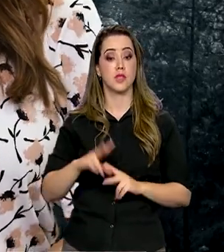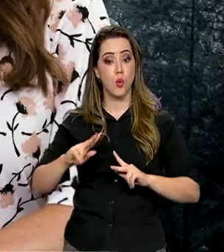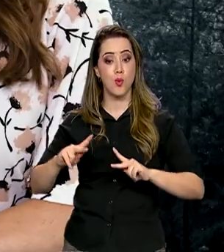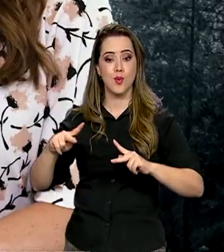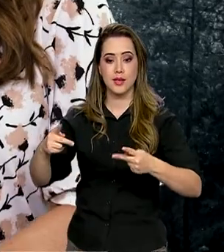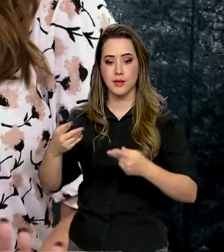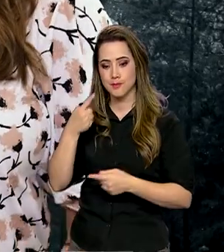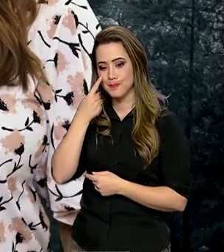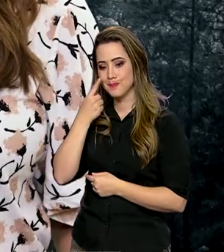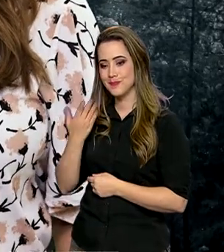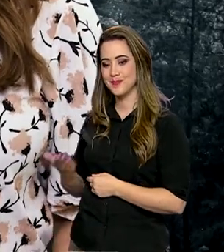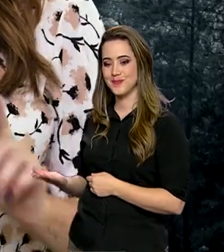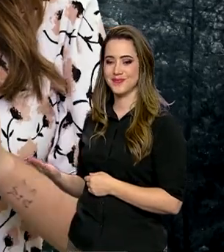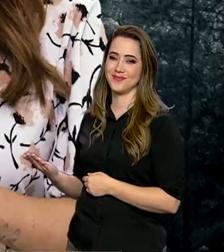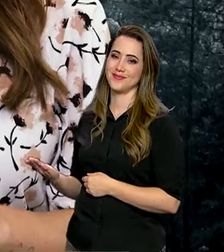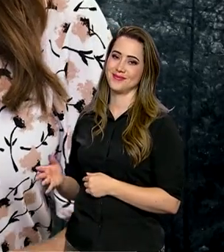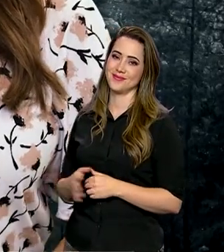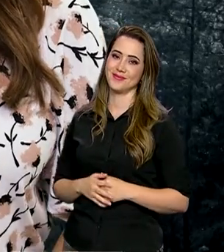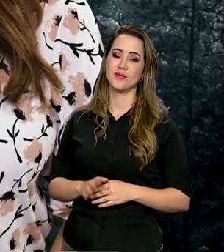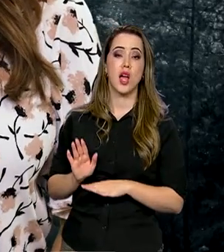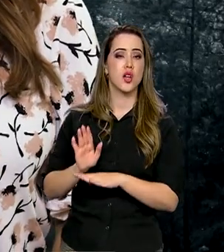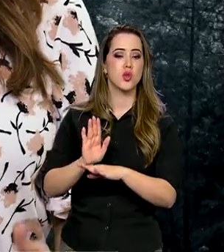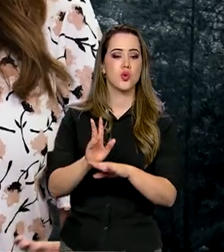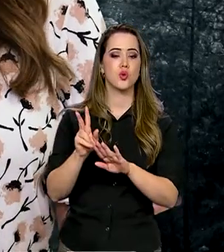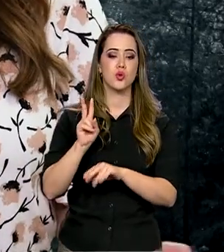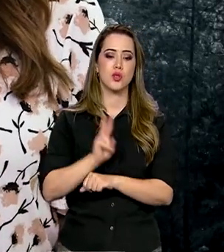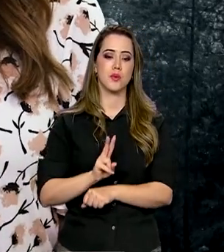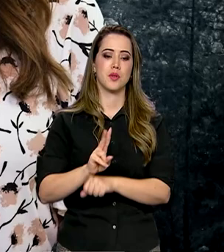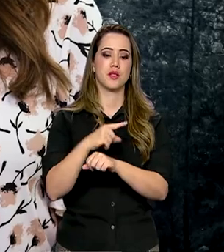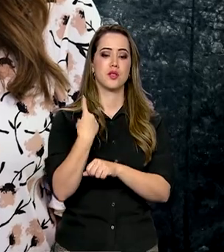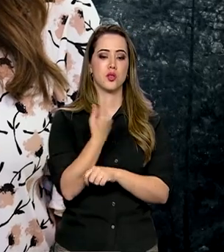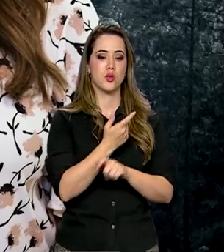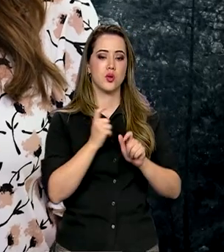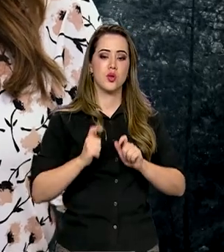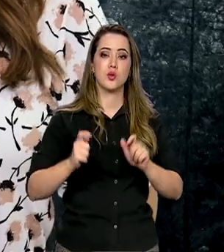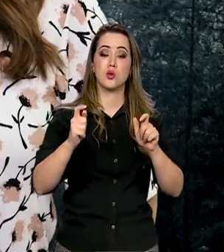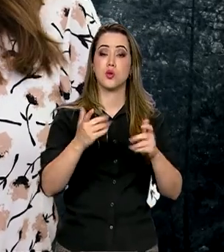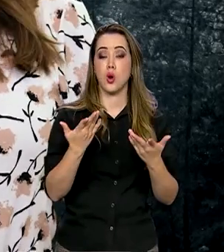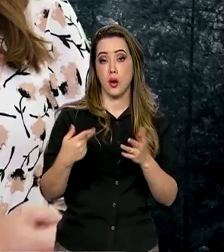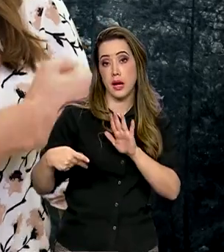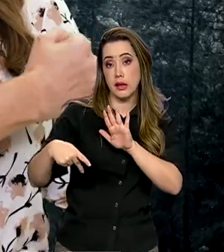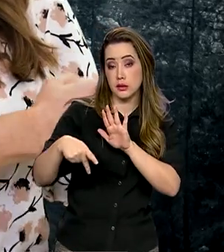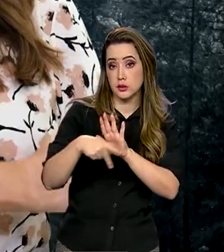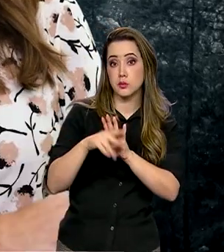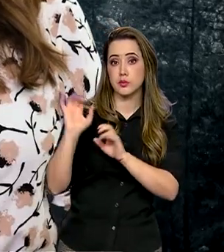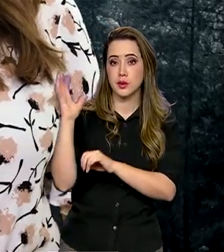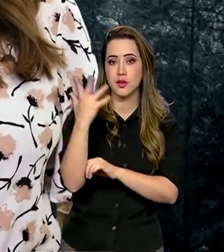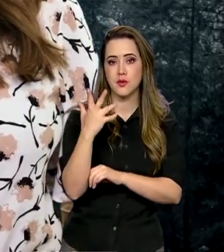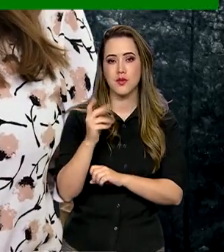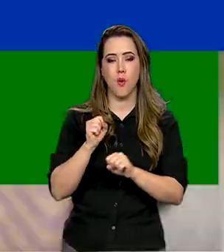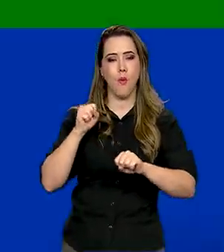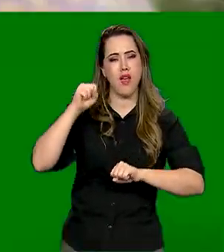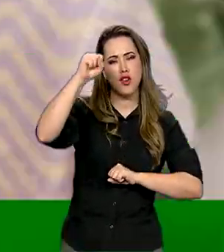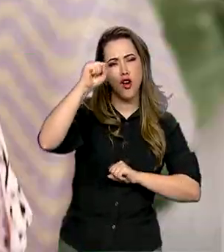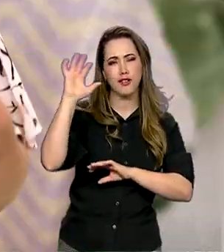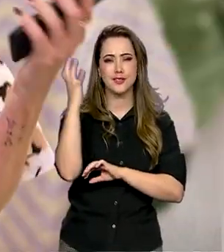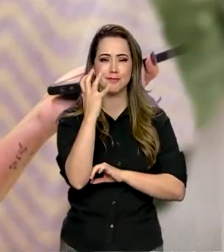acessar ele está bem aqui! Ajude a proteger nossas unidades de conservação e seja um herói da natureza!